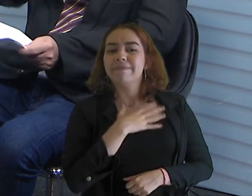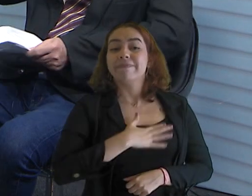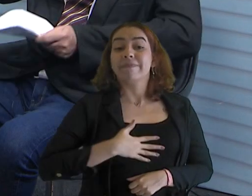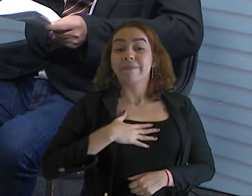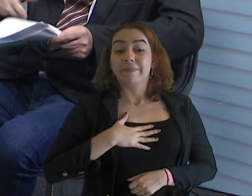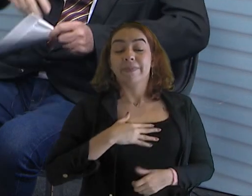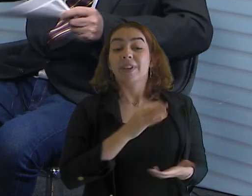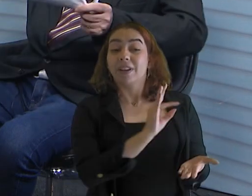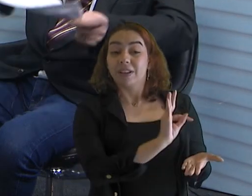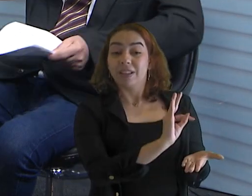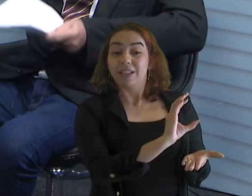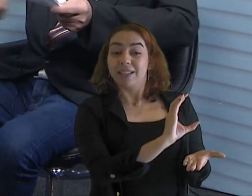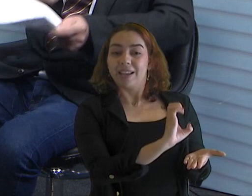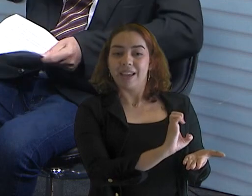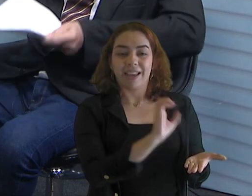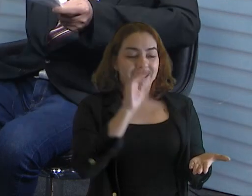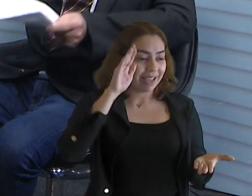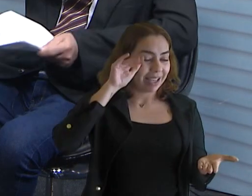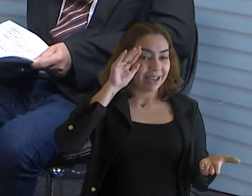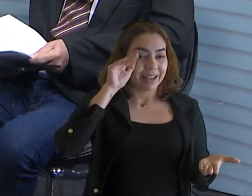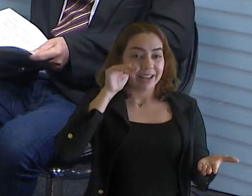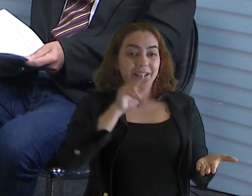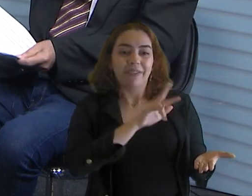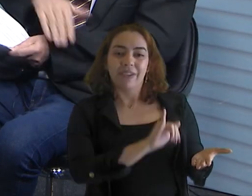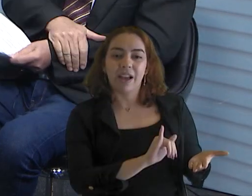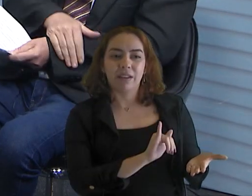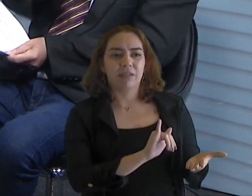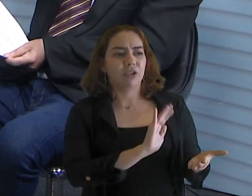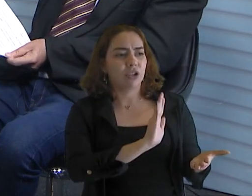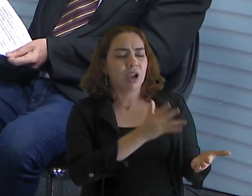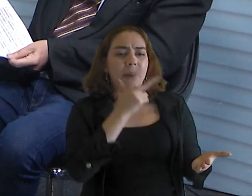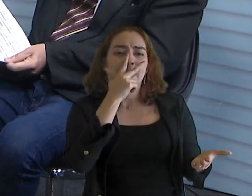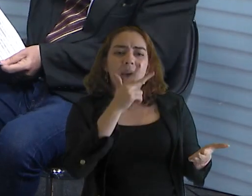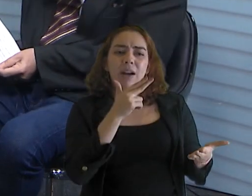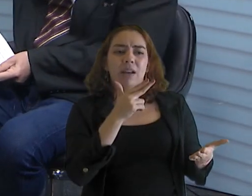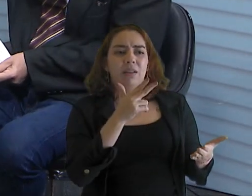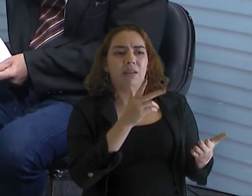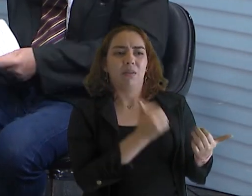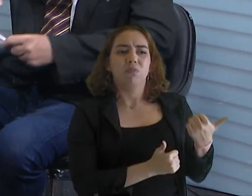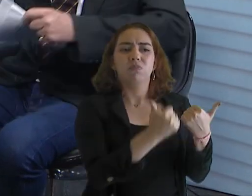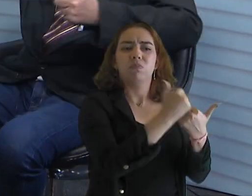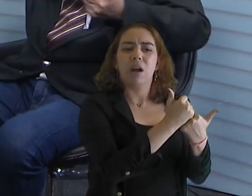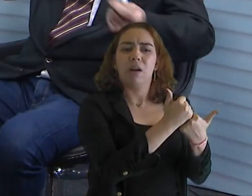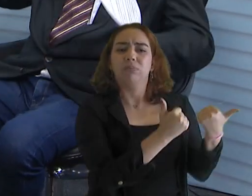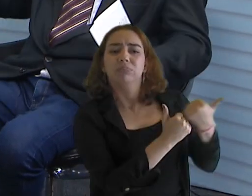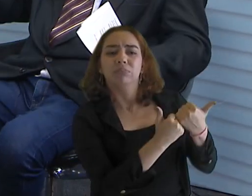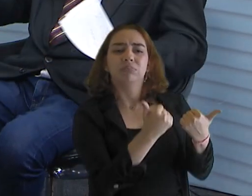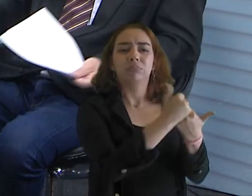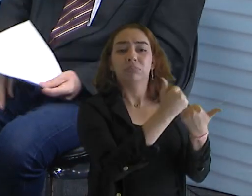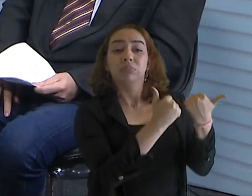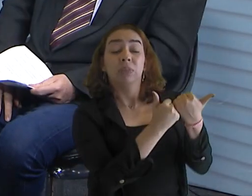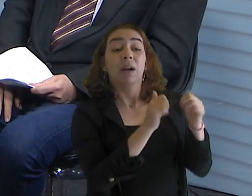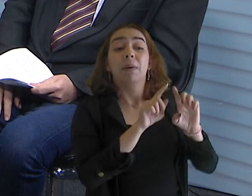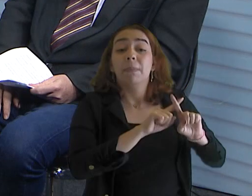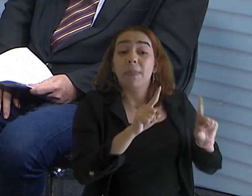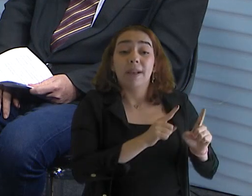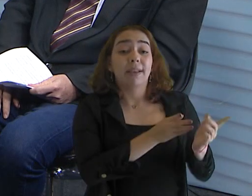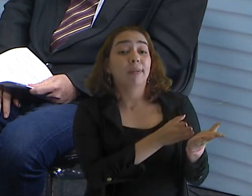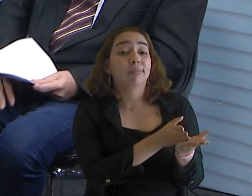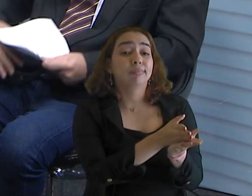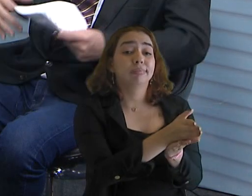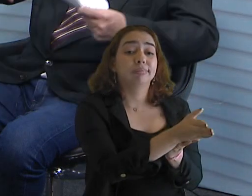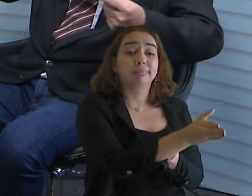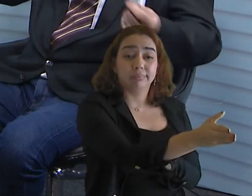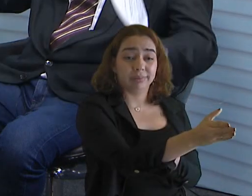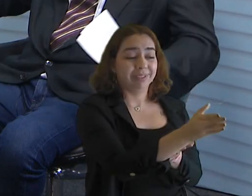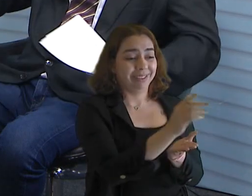tribunal sobe a bicicleta, segue um caminho. Porque já tem uma rota, não Já tem uma rota. Já é um órgão que, como a gente falou